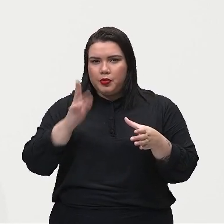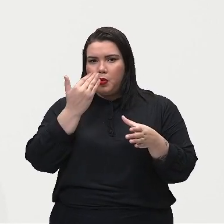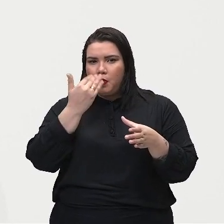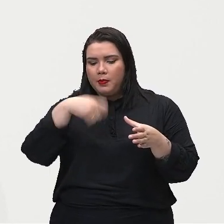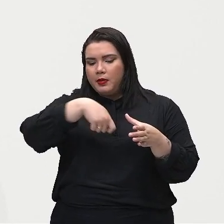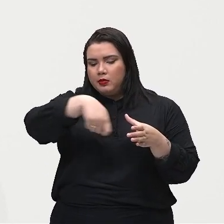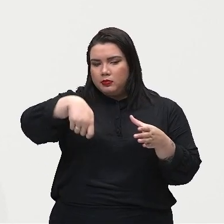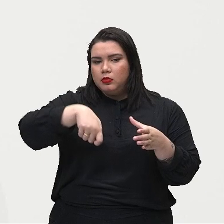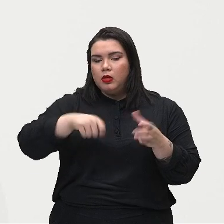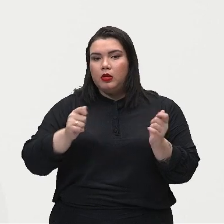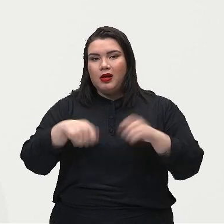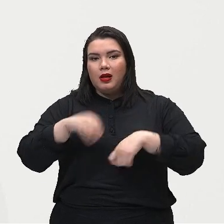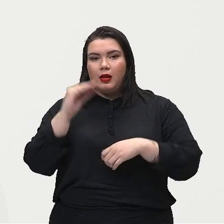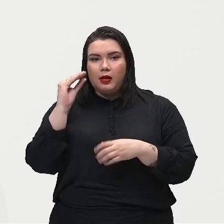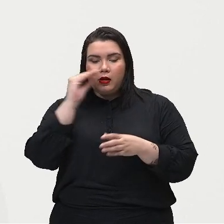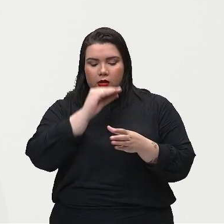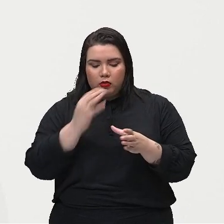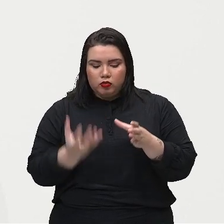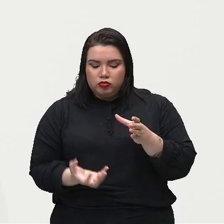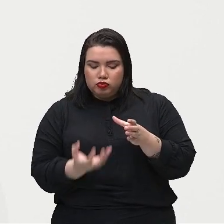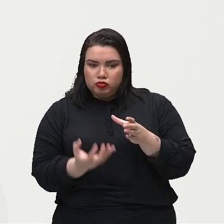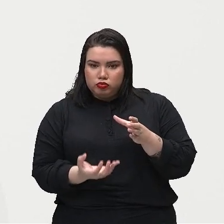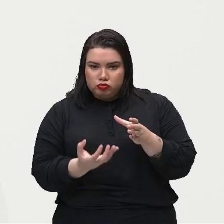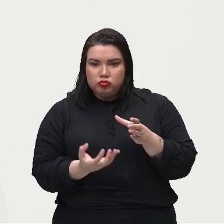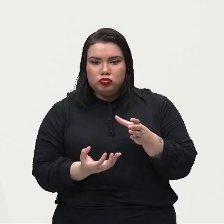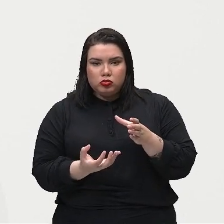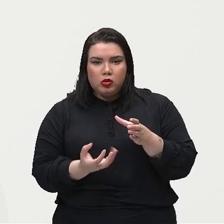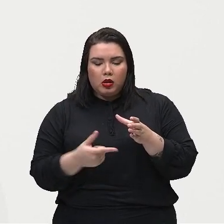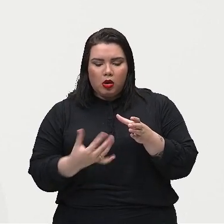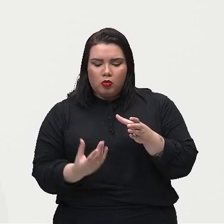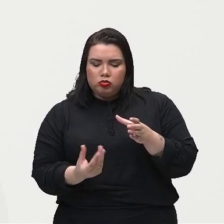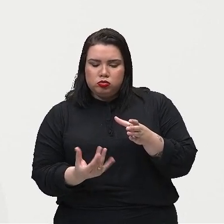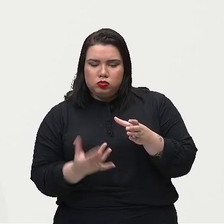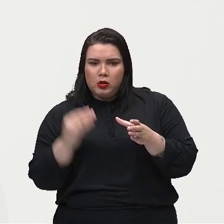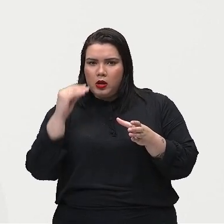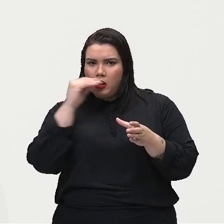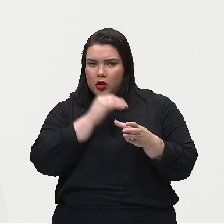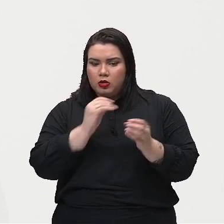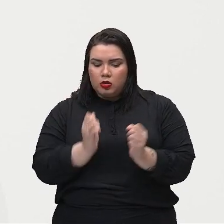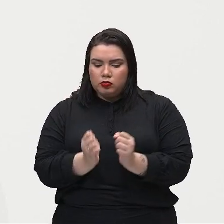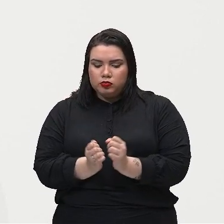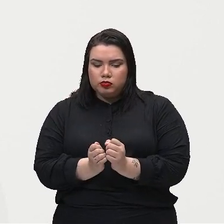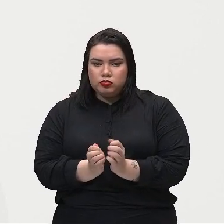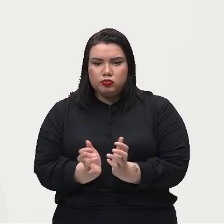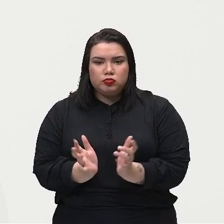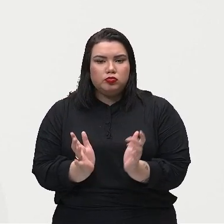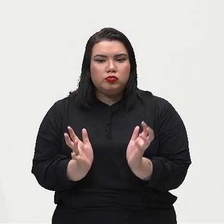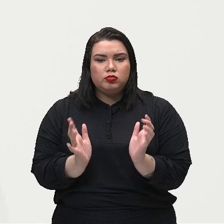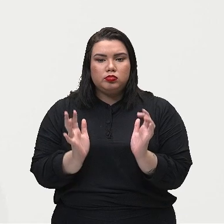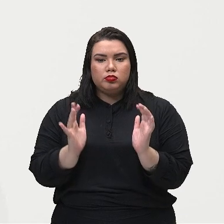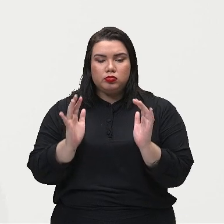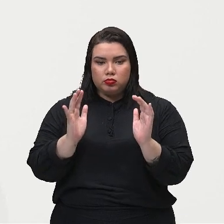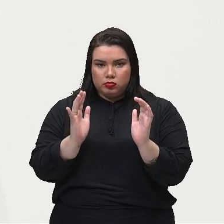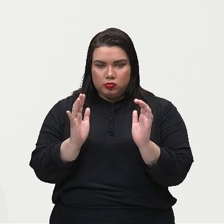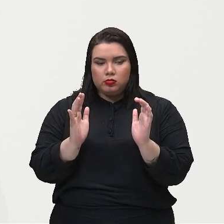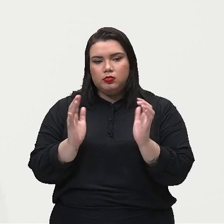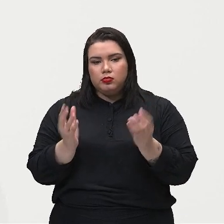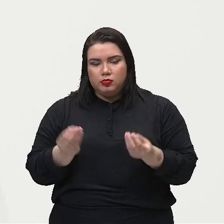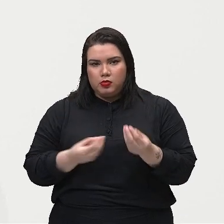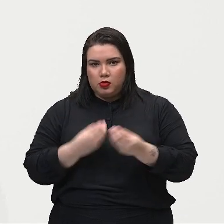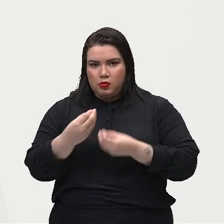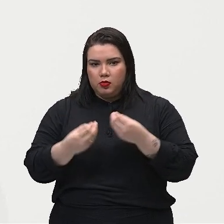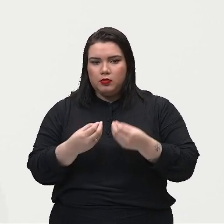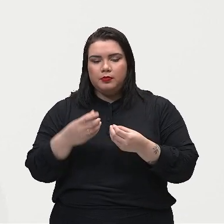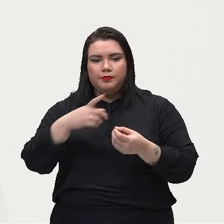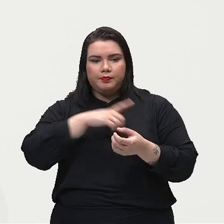aquecimento ao fundo dessa panela. E aí, essa transferência de calor vai acontecer ao